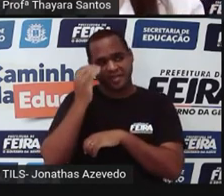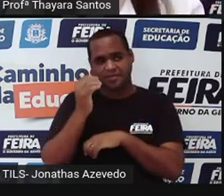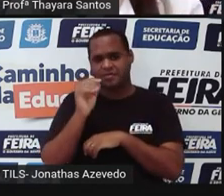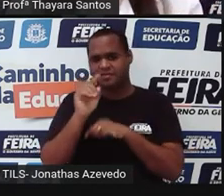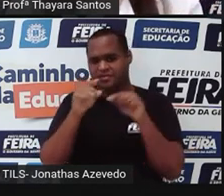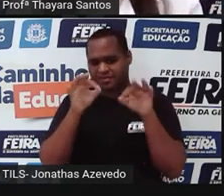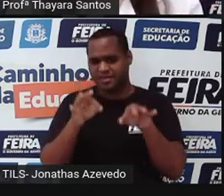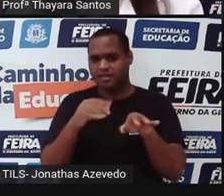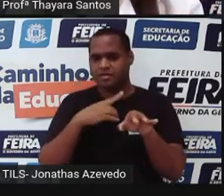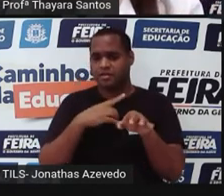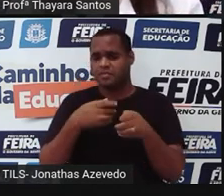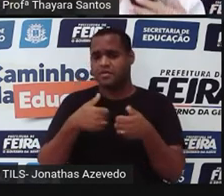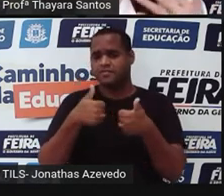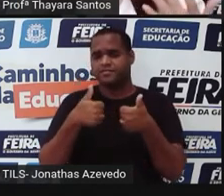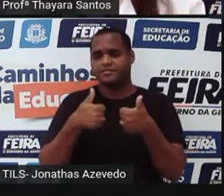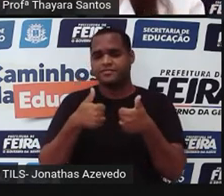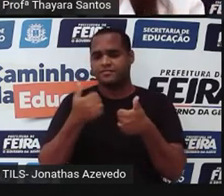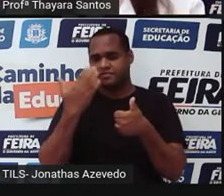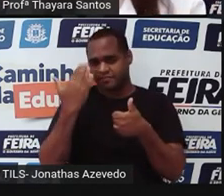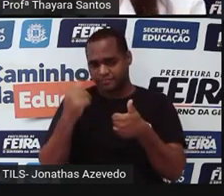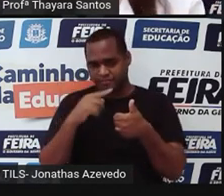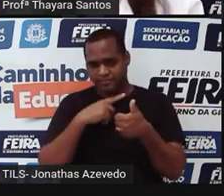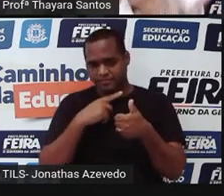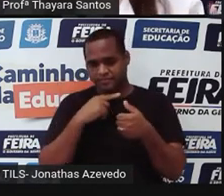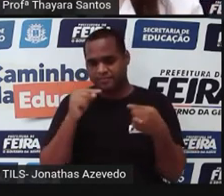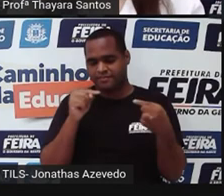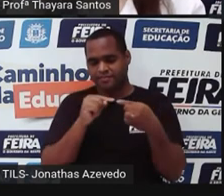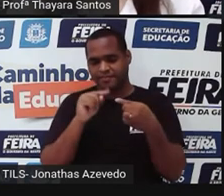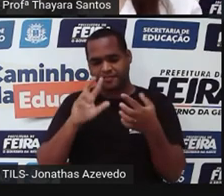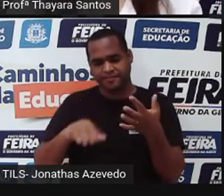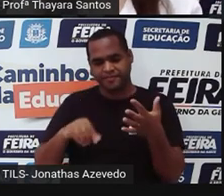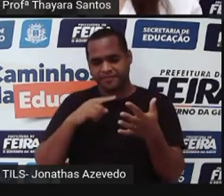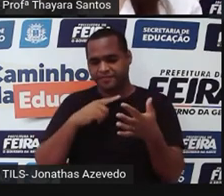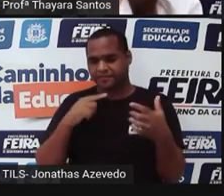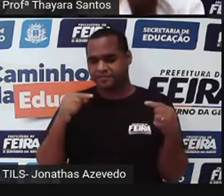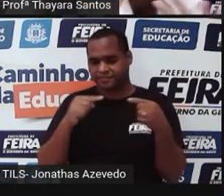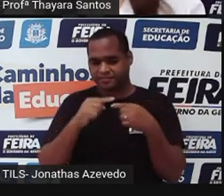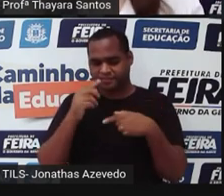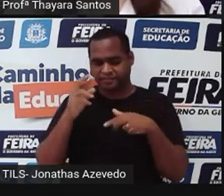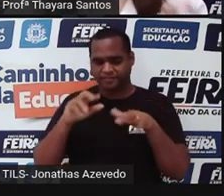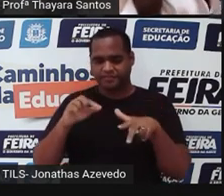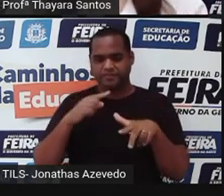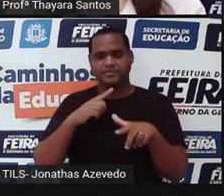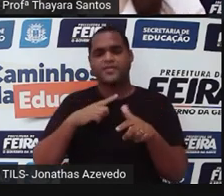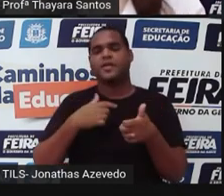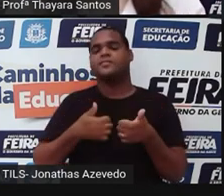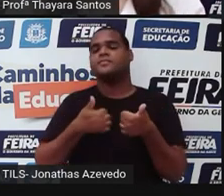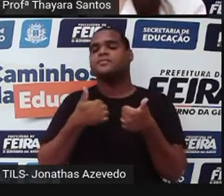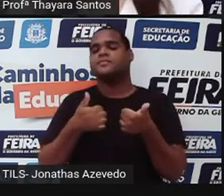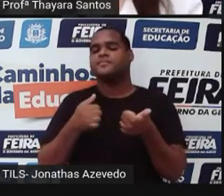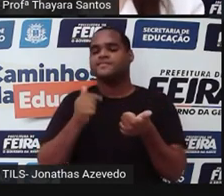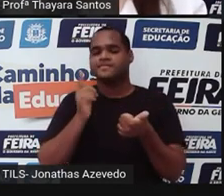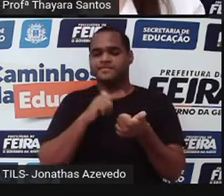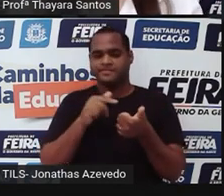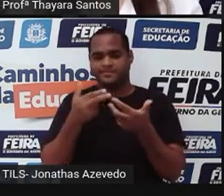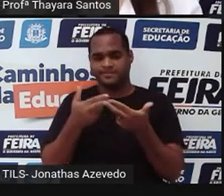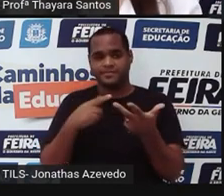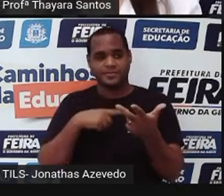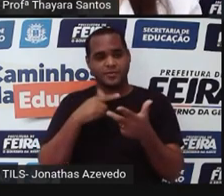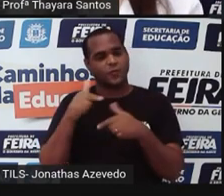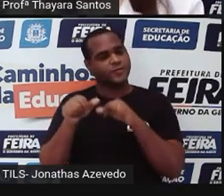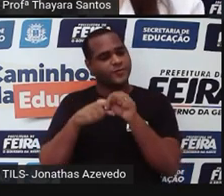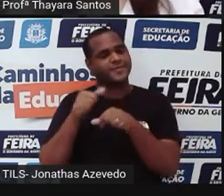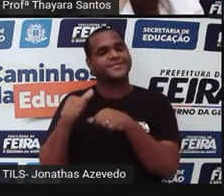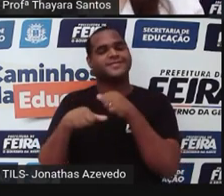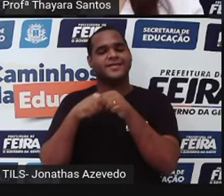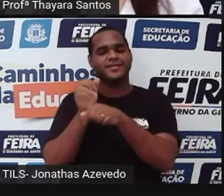é que ele funciona ainda. como é que cada organismo reage a ele. Então, de fato, quanto mais alternativas a